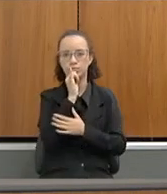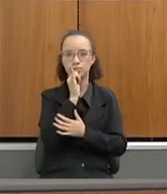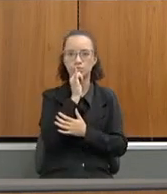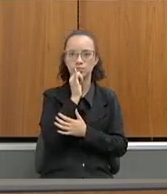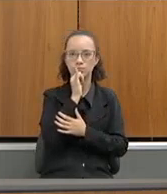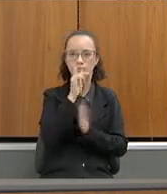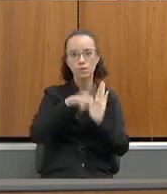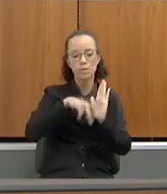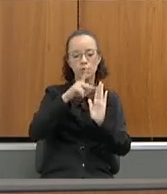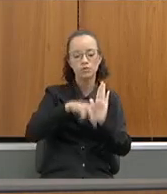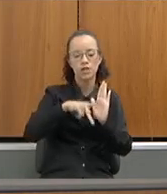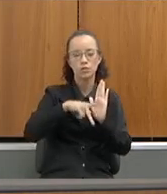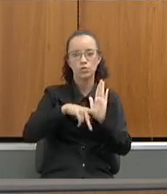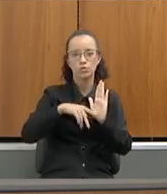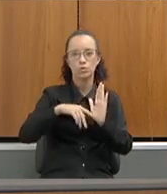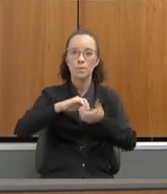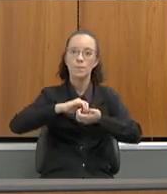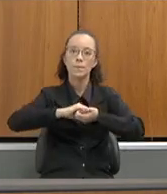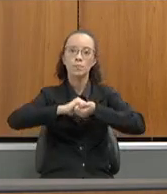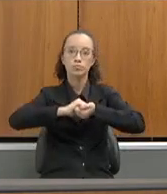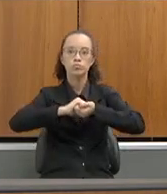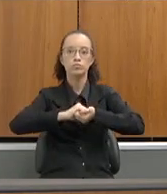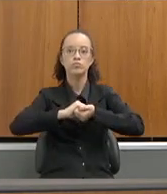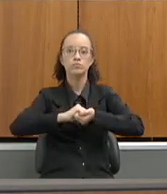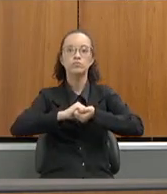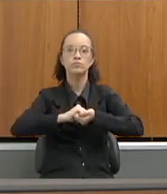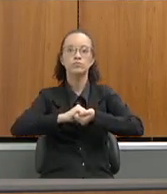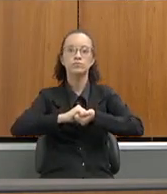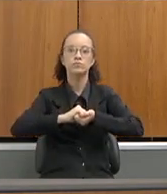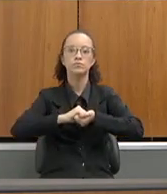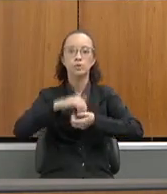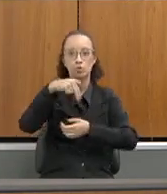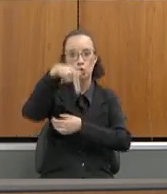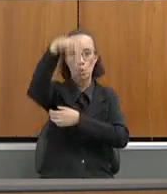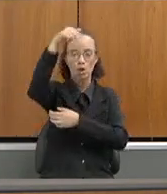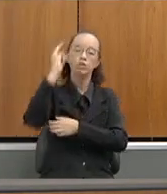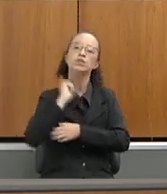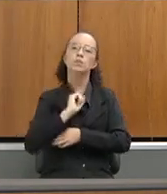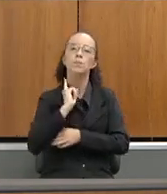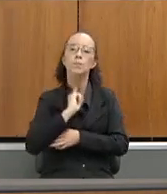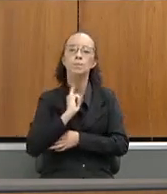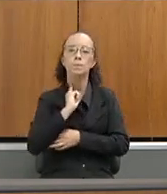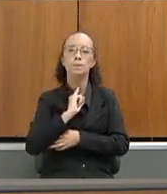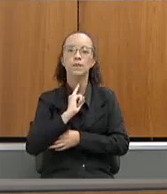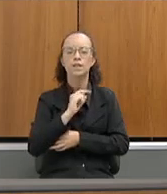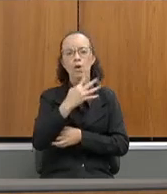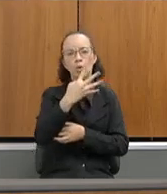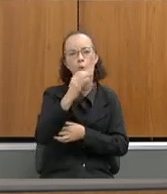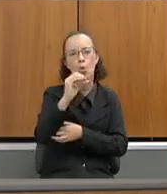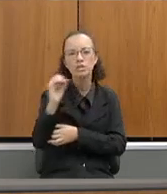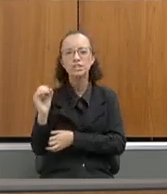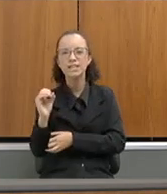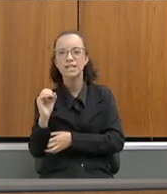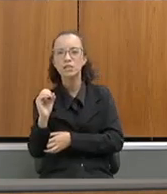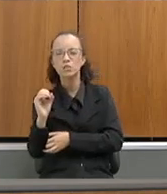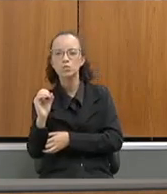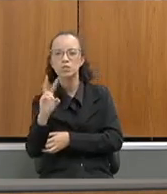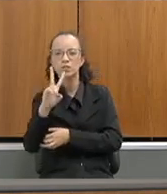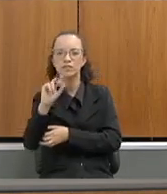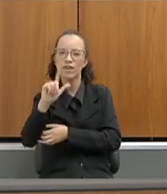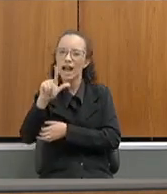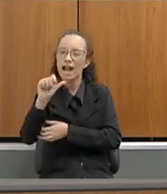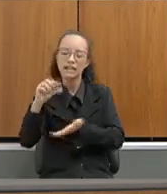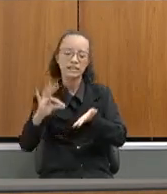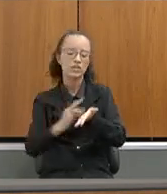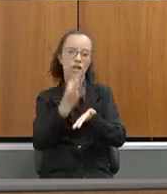do projeto Mãos Dadas no âmbito de uma superintendência regional de ensino do norte de Minas e 400 cargos de